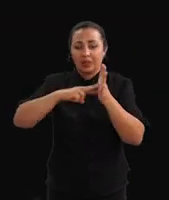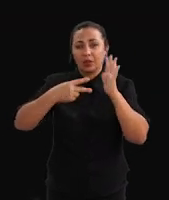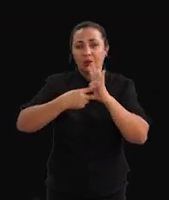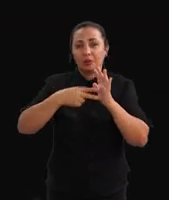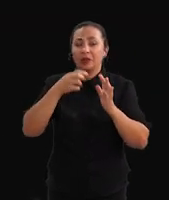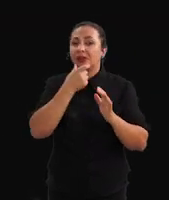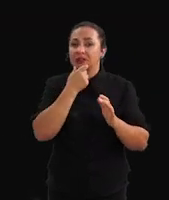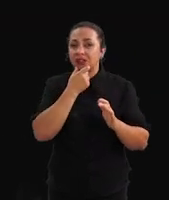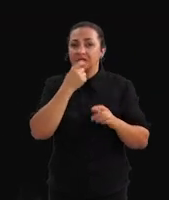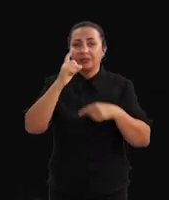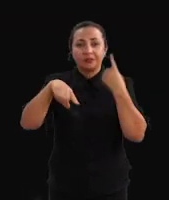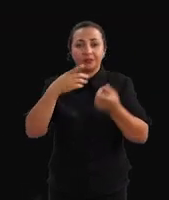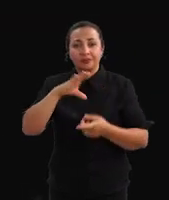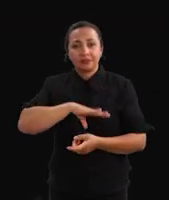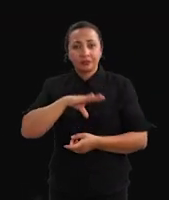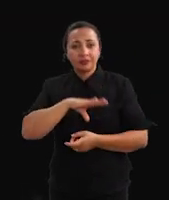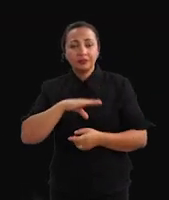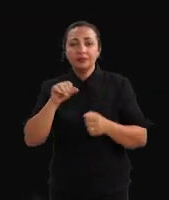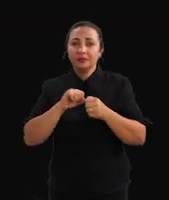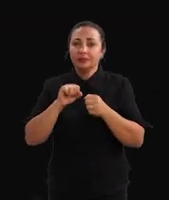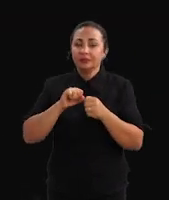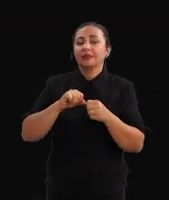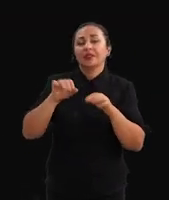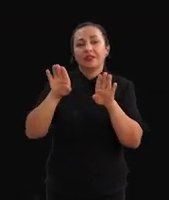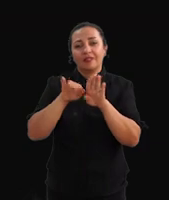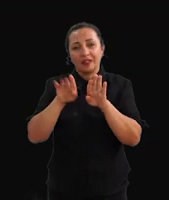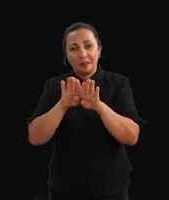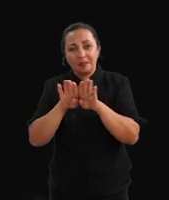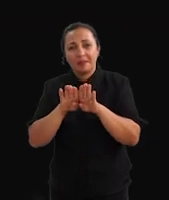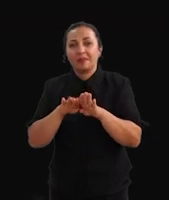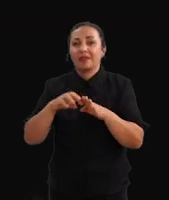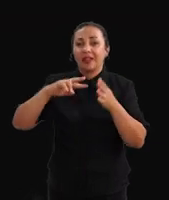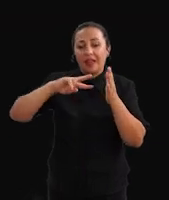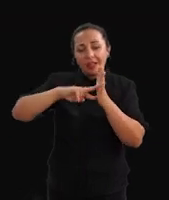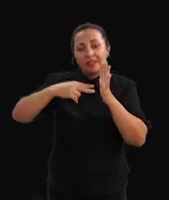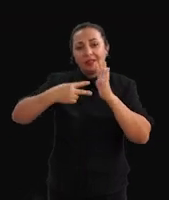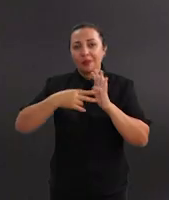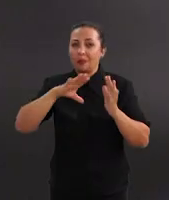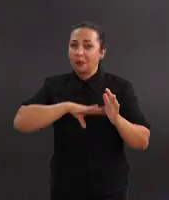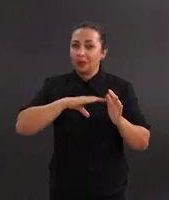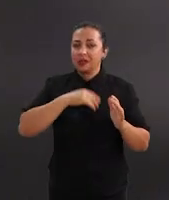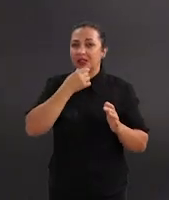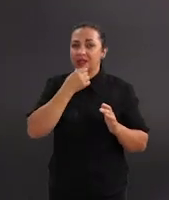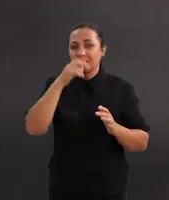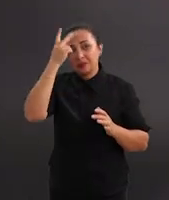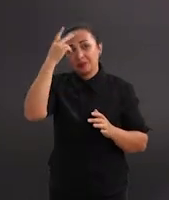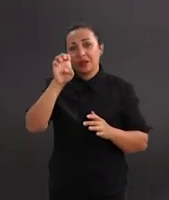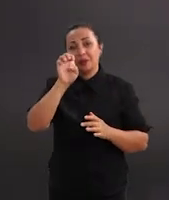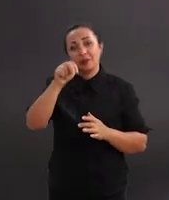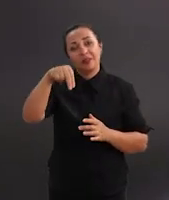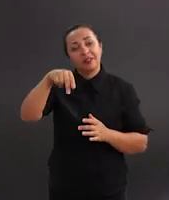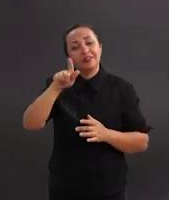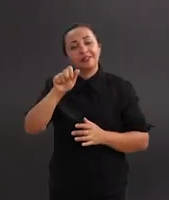inglês e para o português, e faça também a tradução do português e do inglês para o Nyangatu. A ferramenta,